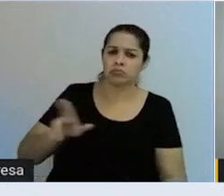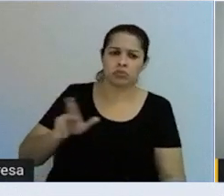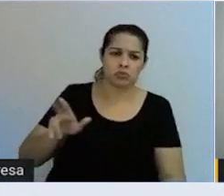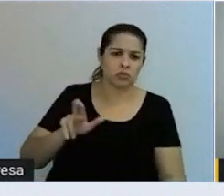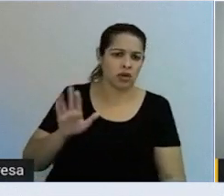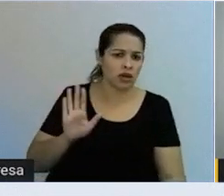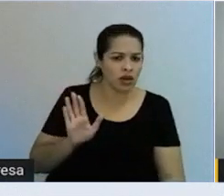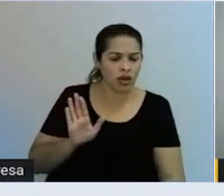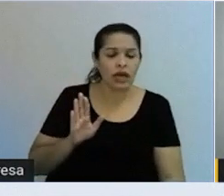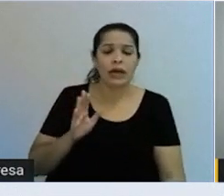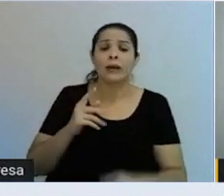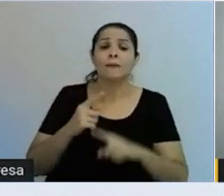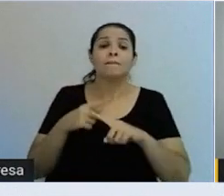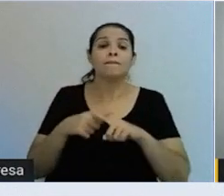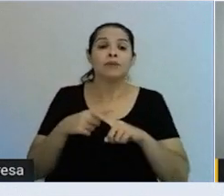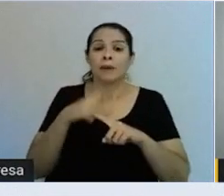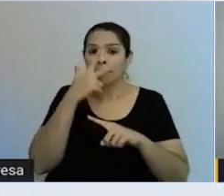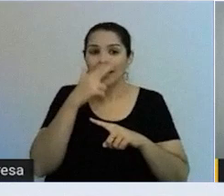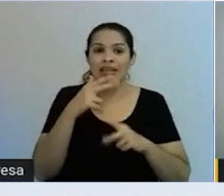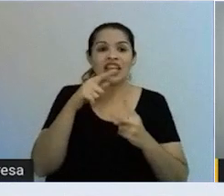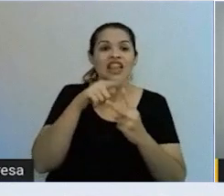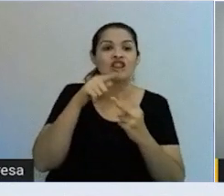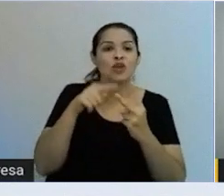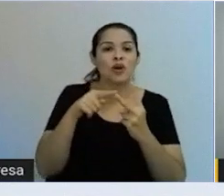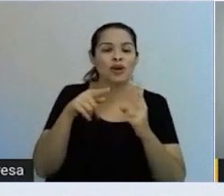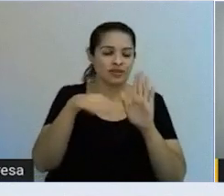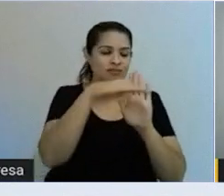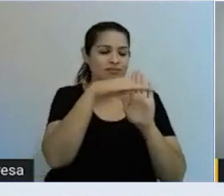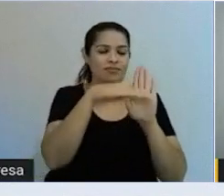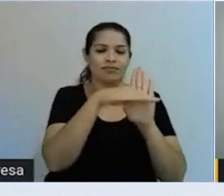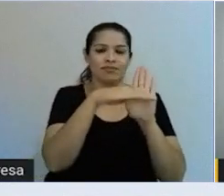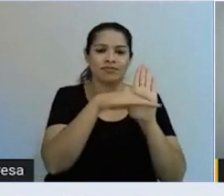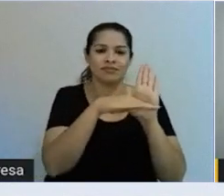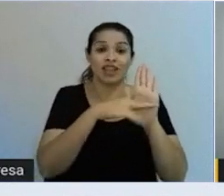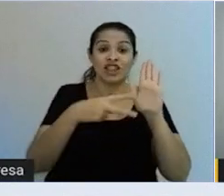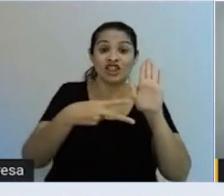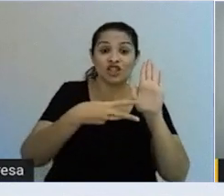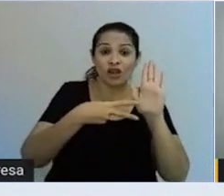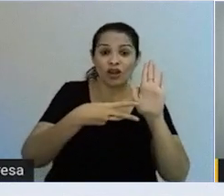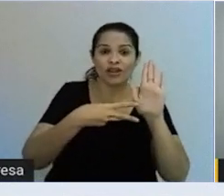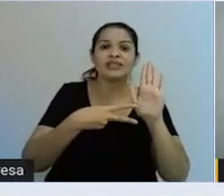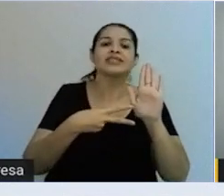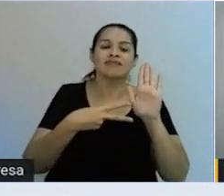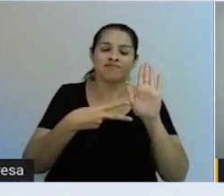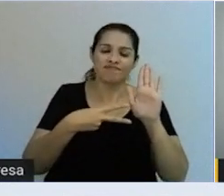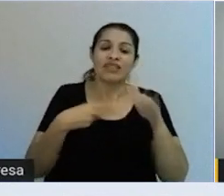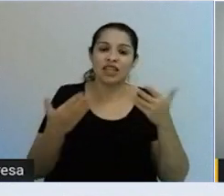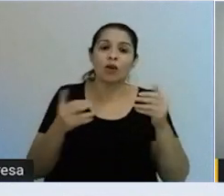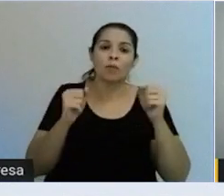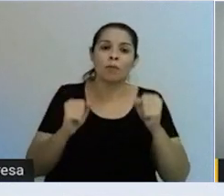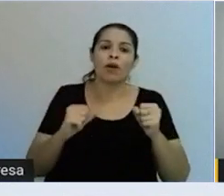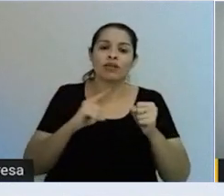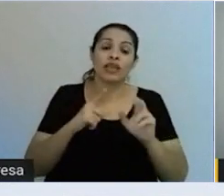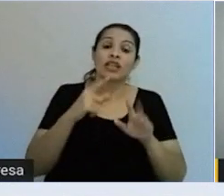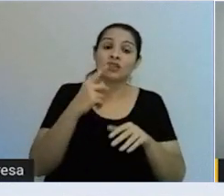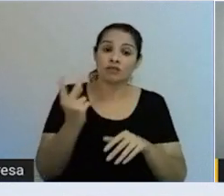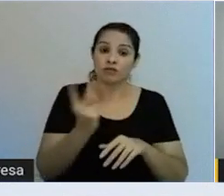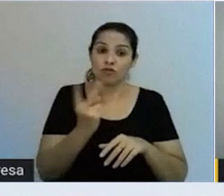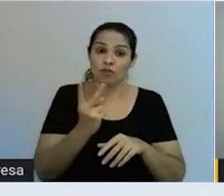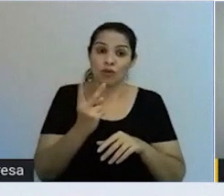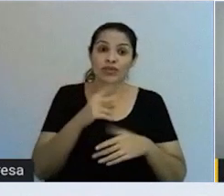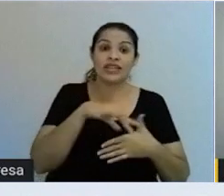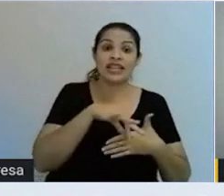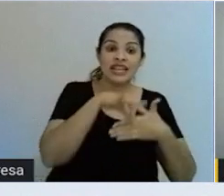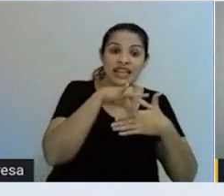é considerado dois pilares. Tanto que ele pode ter dois líderes tomando conta, um de um, outro de outro.